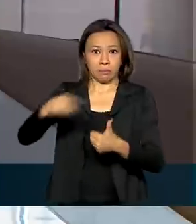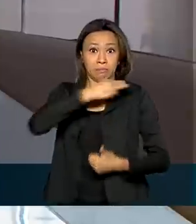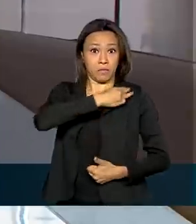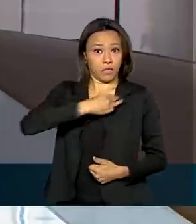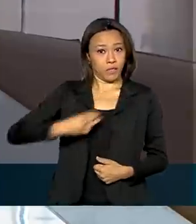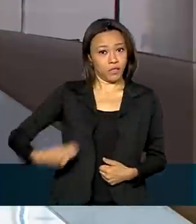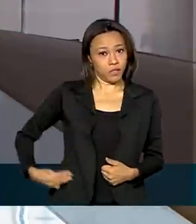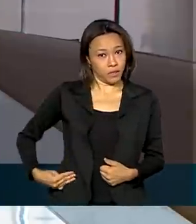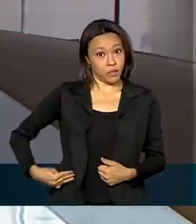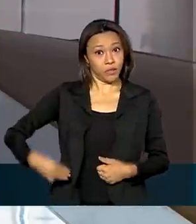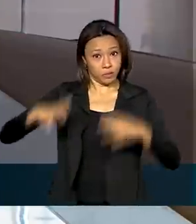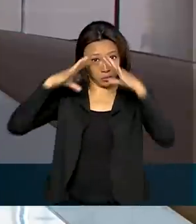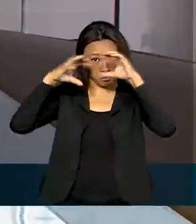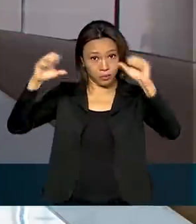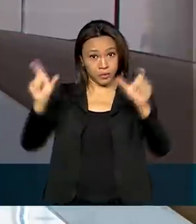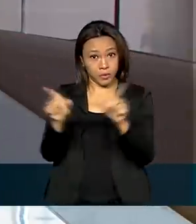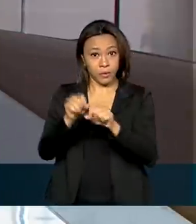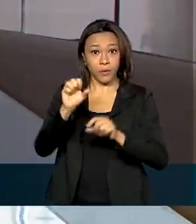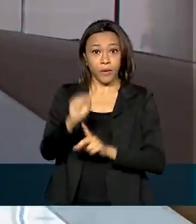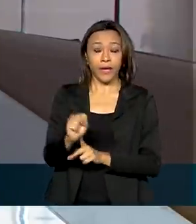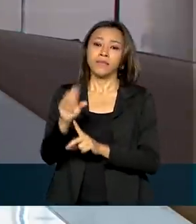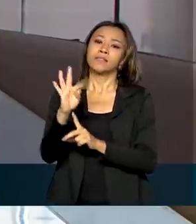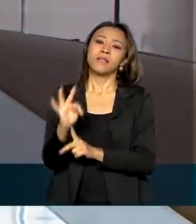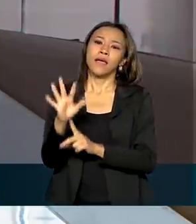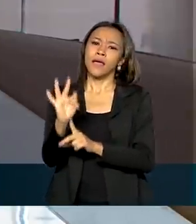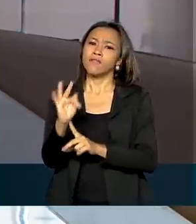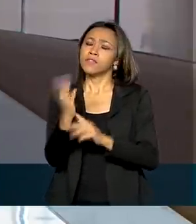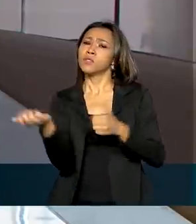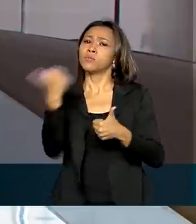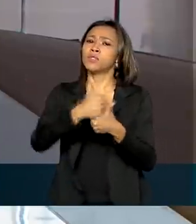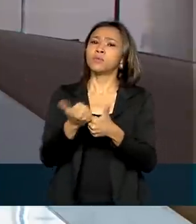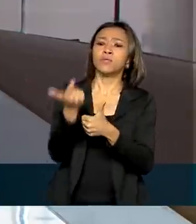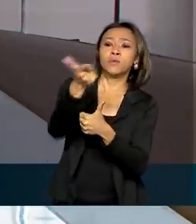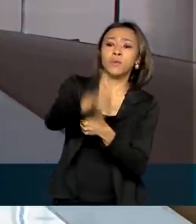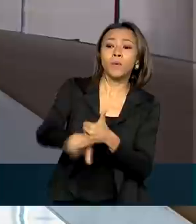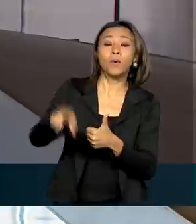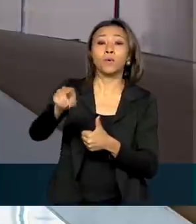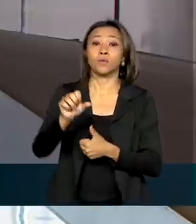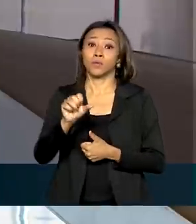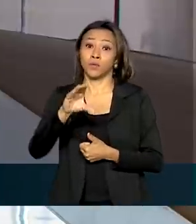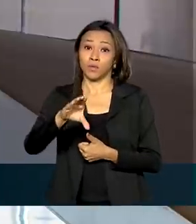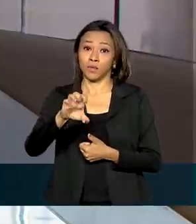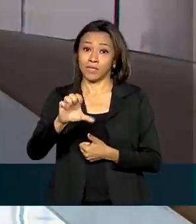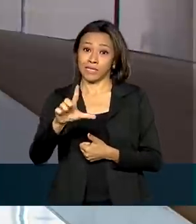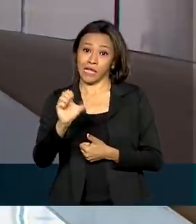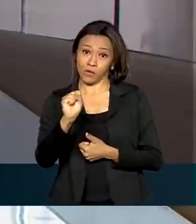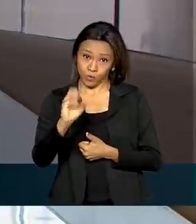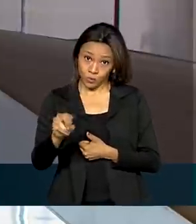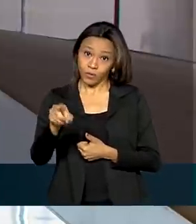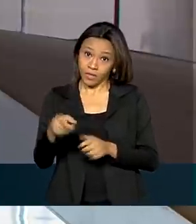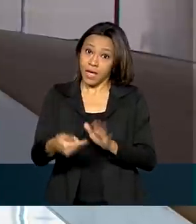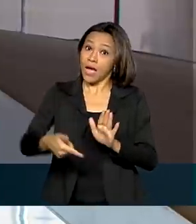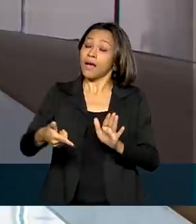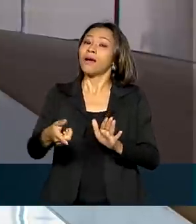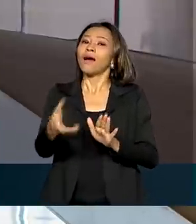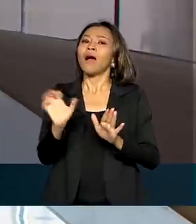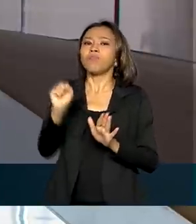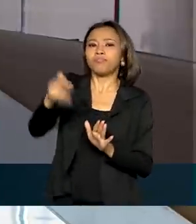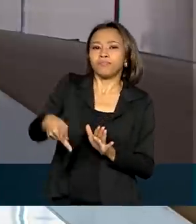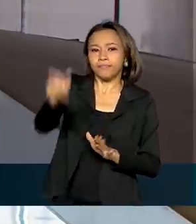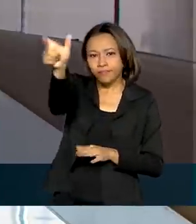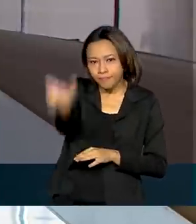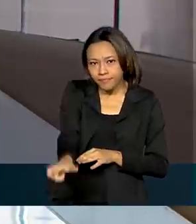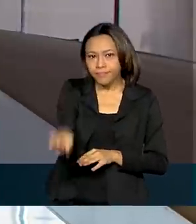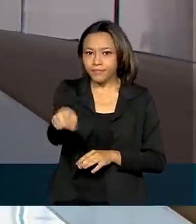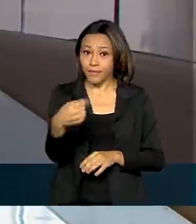STF no lugar de Celso de Mello, que antecipou a aposentadoria. Cássio Nunes é o atual desembargador do